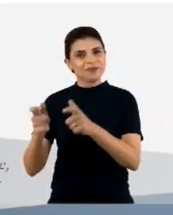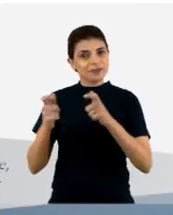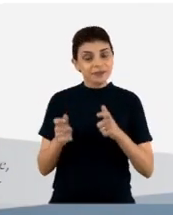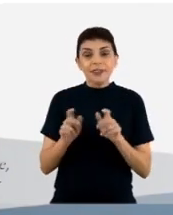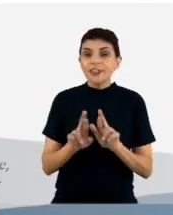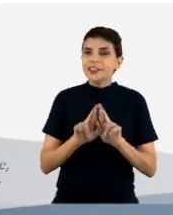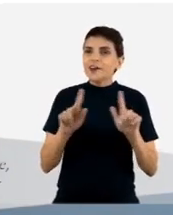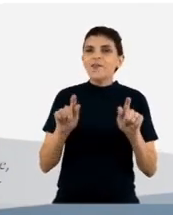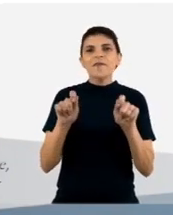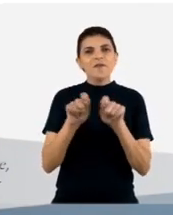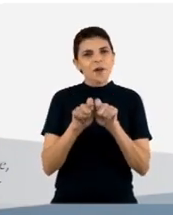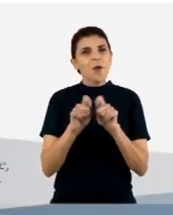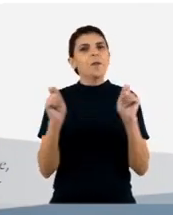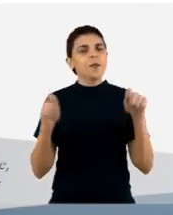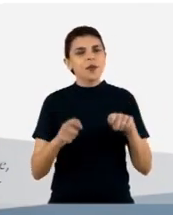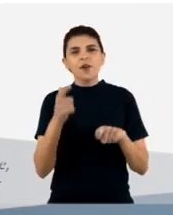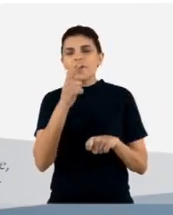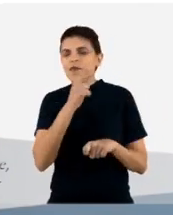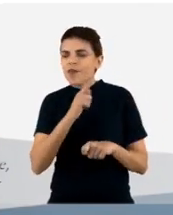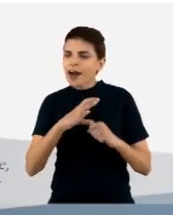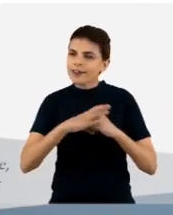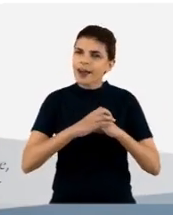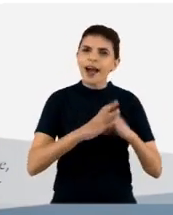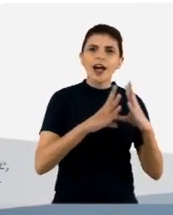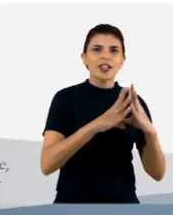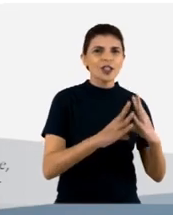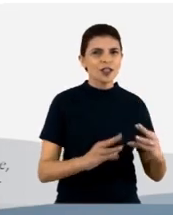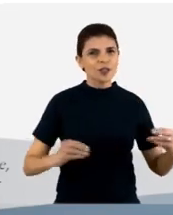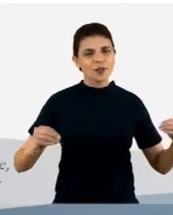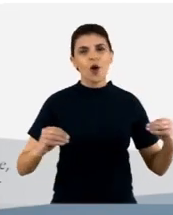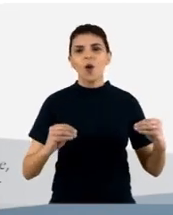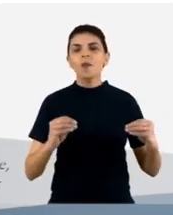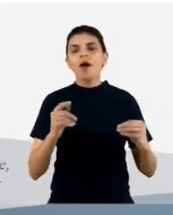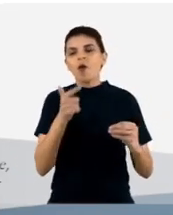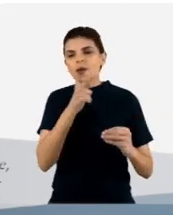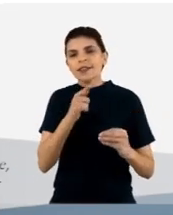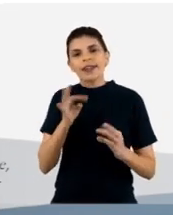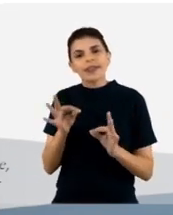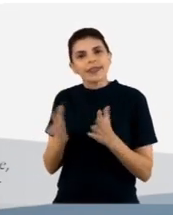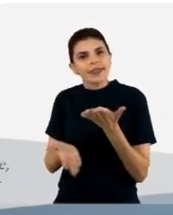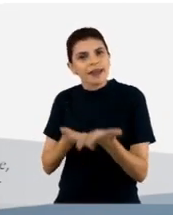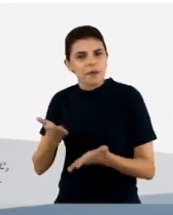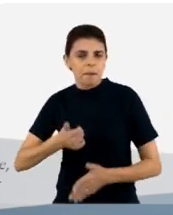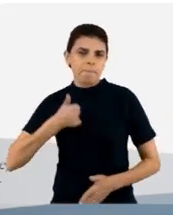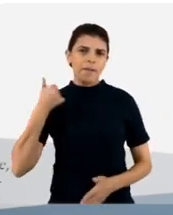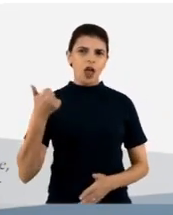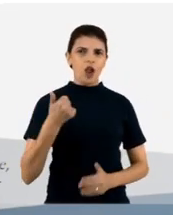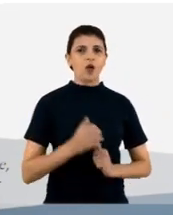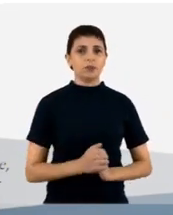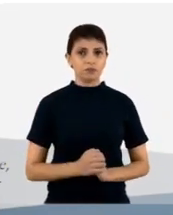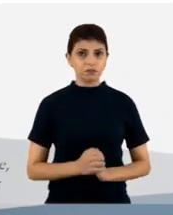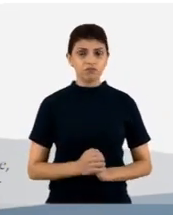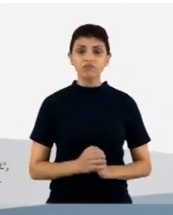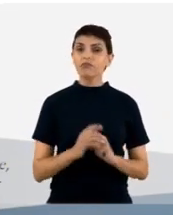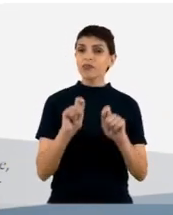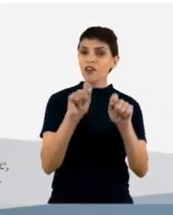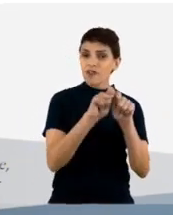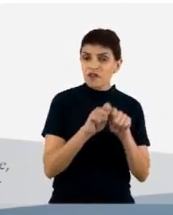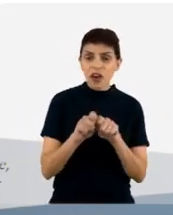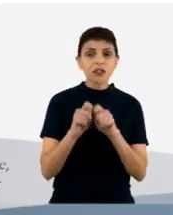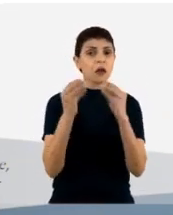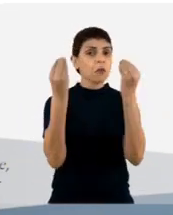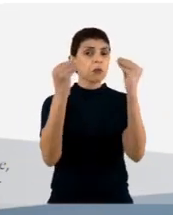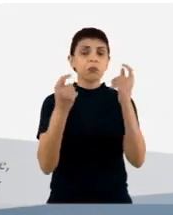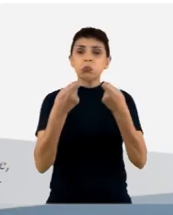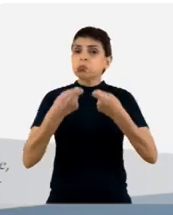diferentes e assim nós podemos obter melhores anticorpos com melhores ações terapêuticas com a vantagem que não